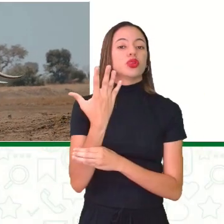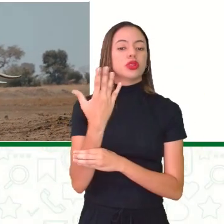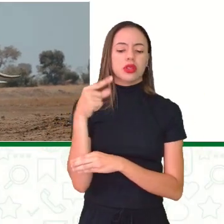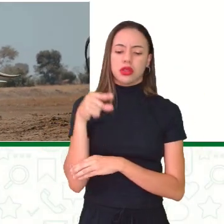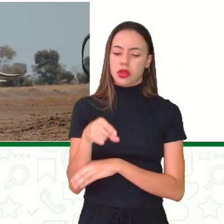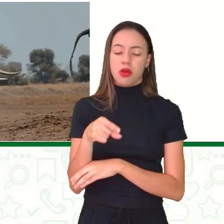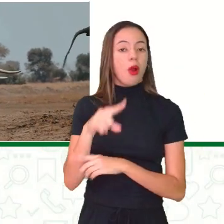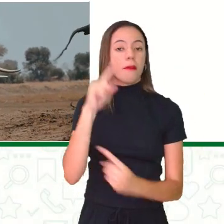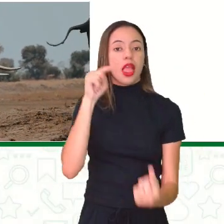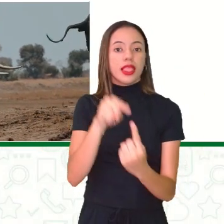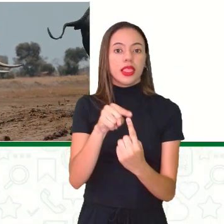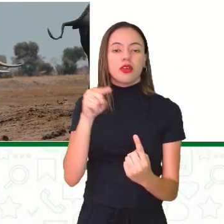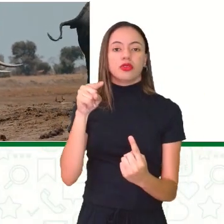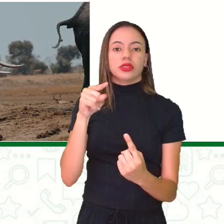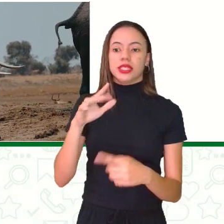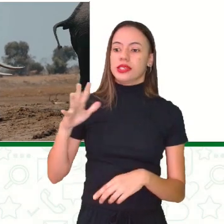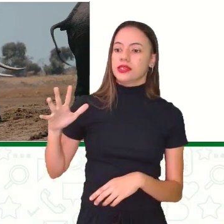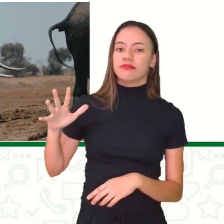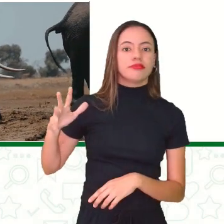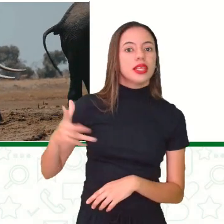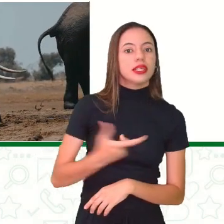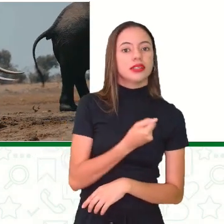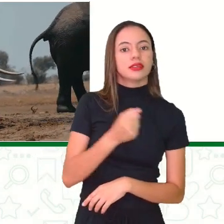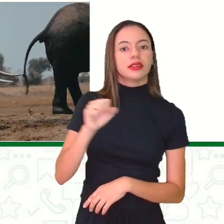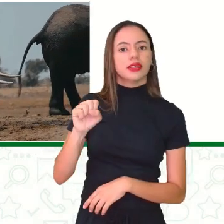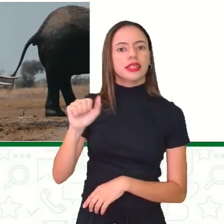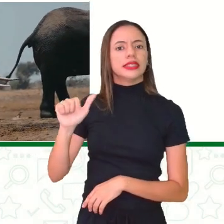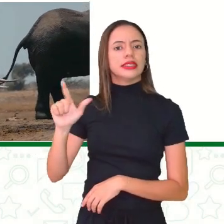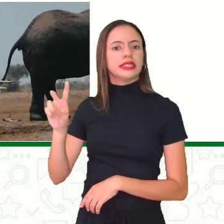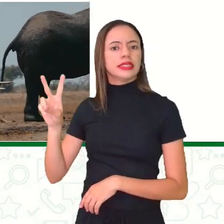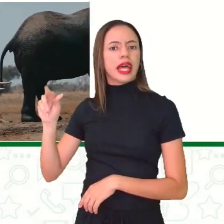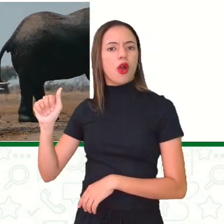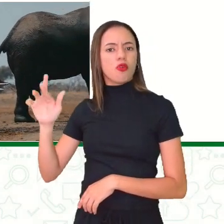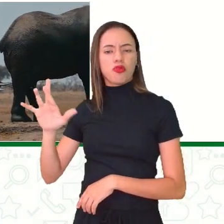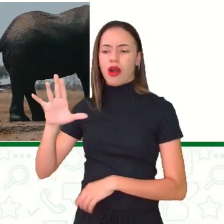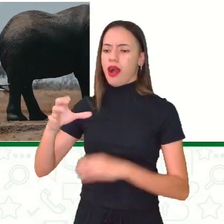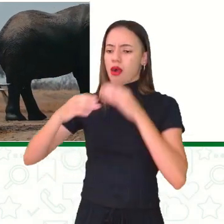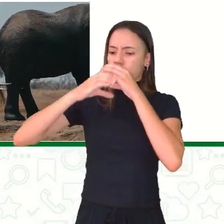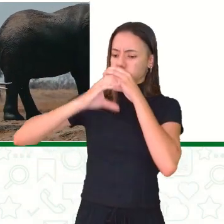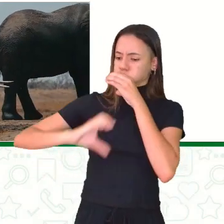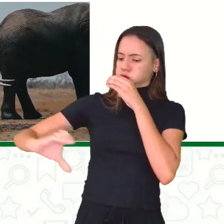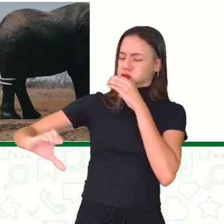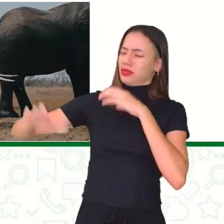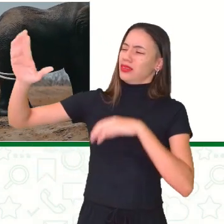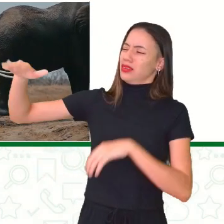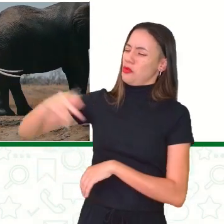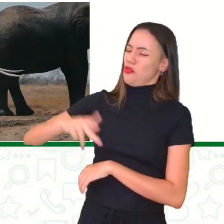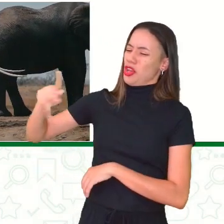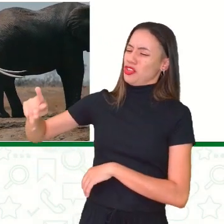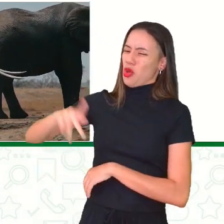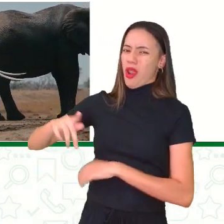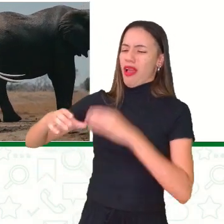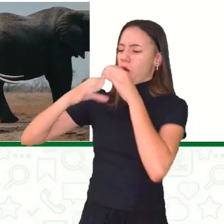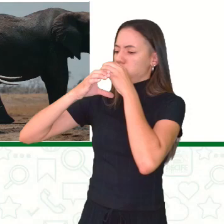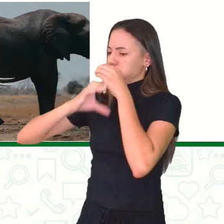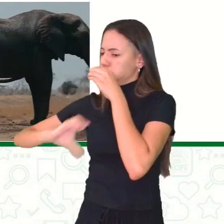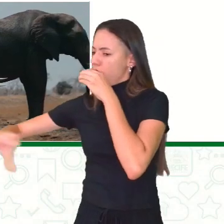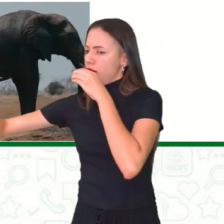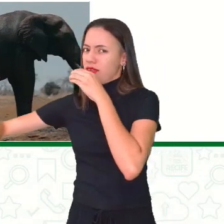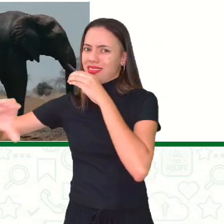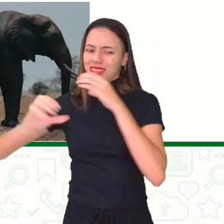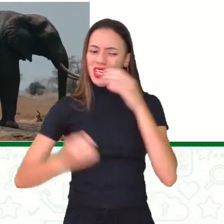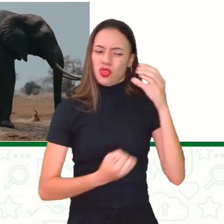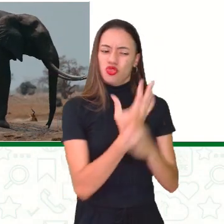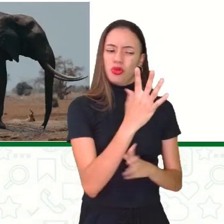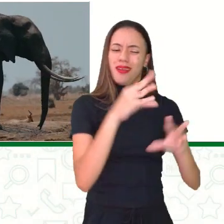salvar os elefantes. Vejam aí. E o que é que tem, professora Mauricé, a ver os elefantes com o surgimento do